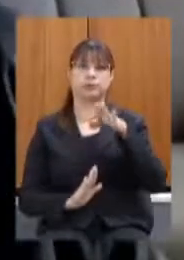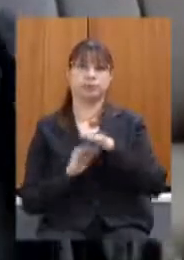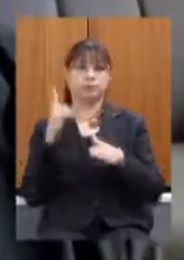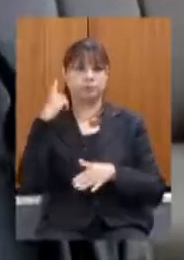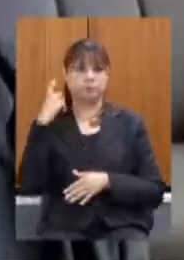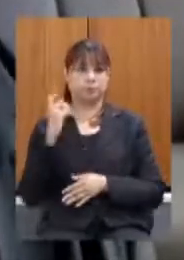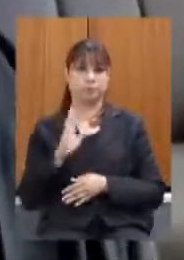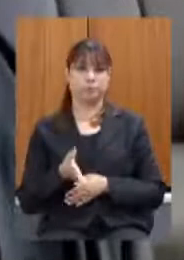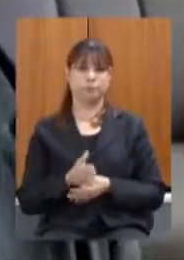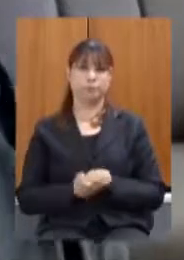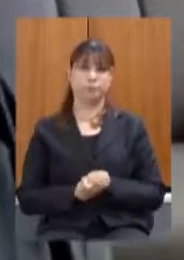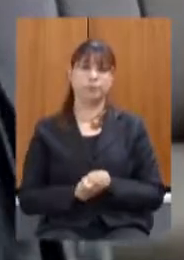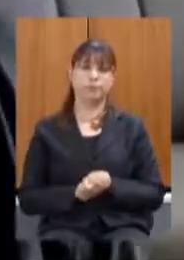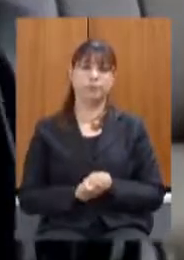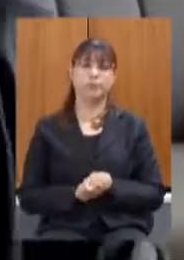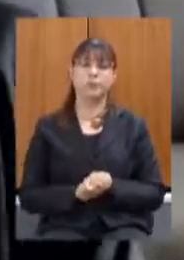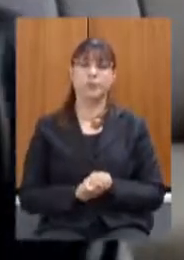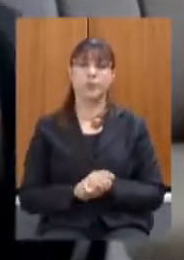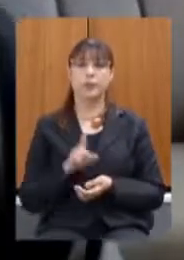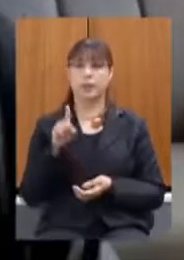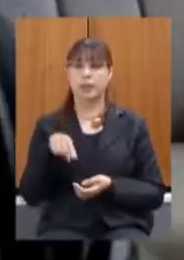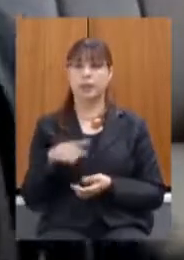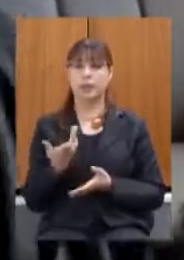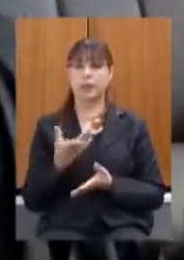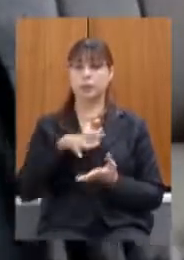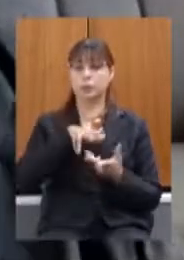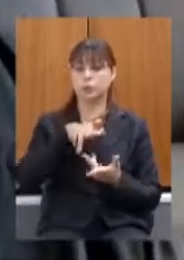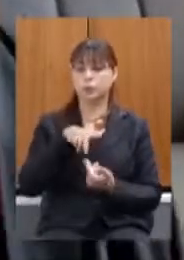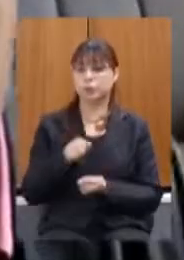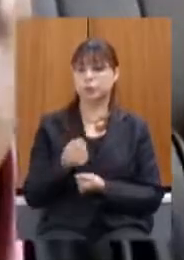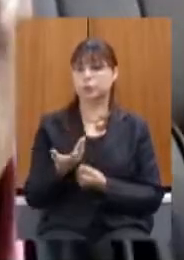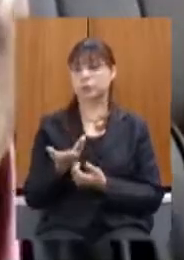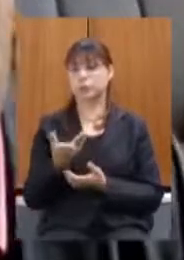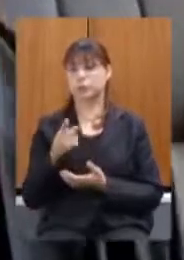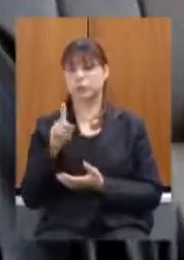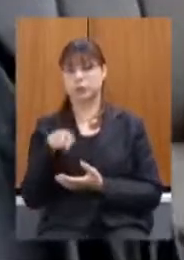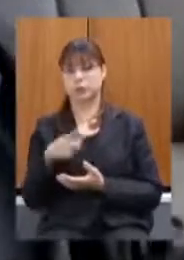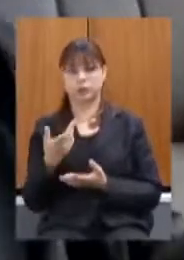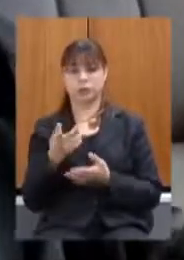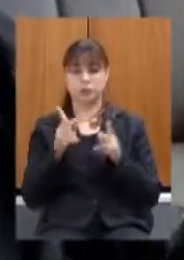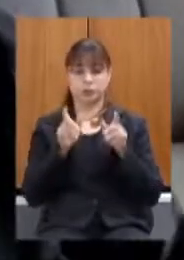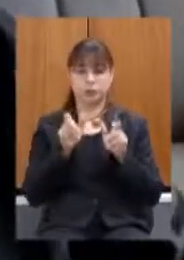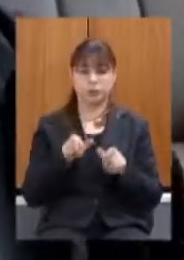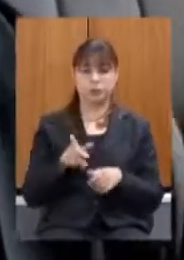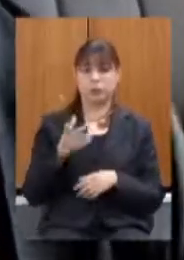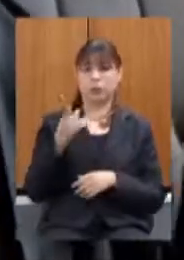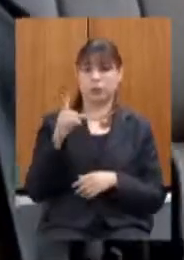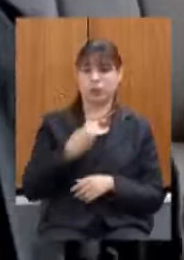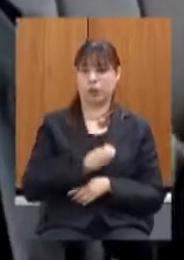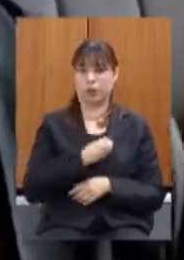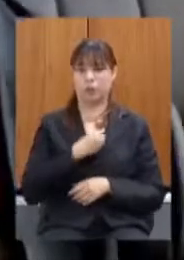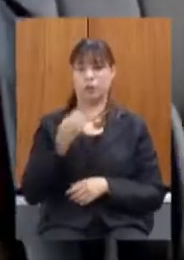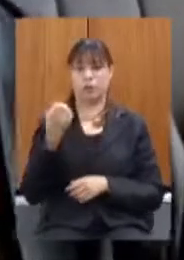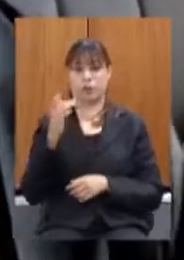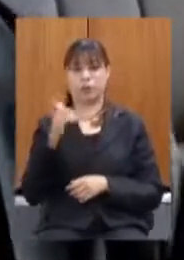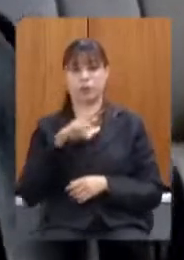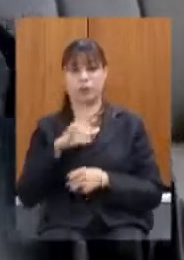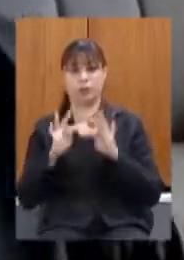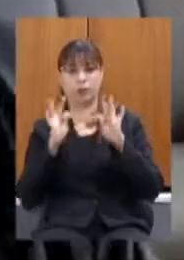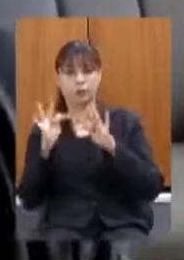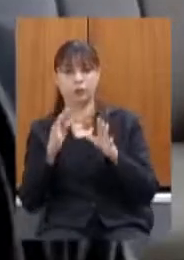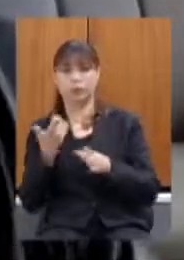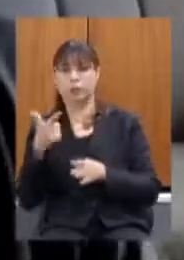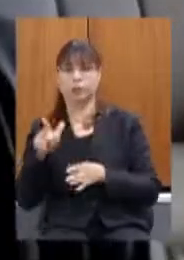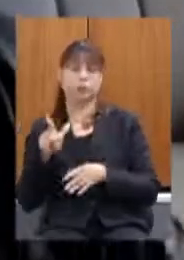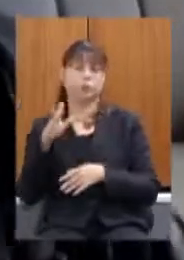abismo entre quem está no mundo atual e quem está no mundo da obscuridade então eu creio que isso é um assunto que foi